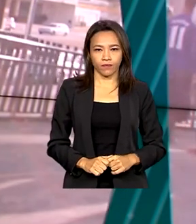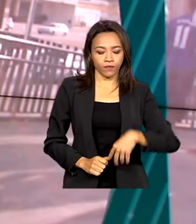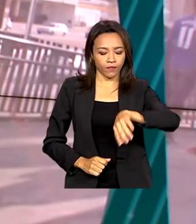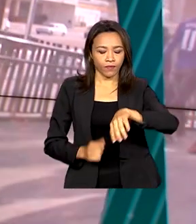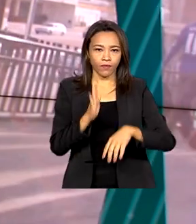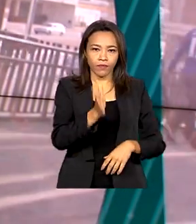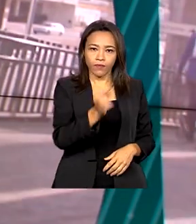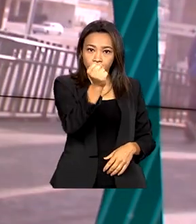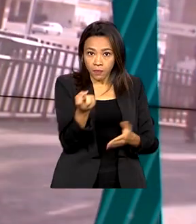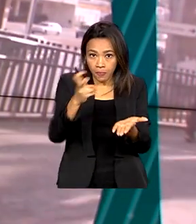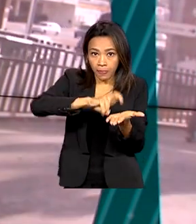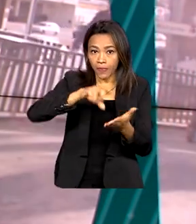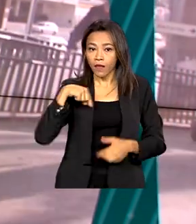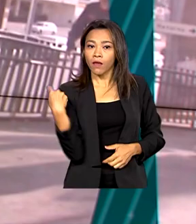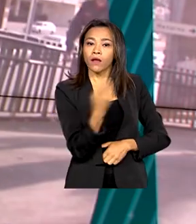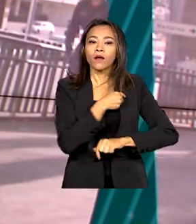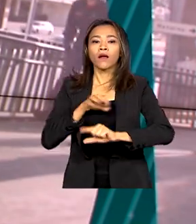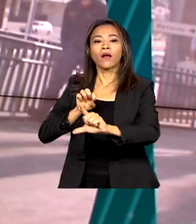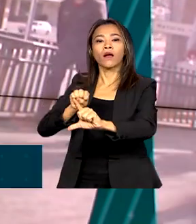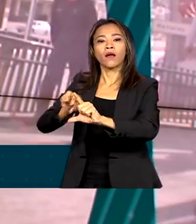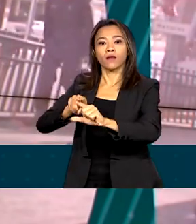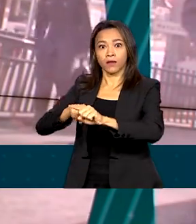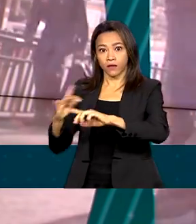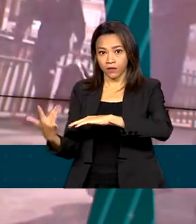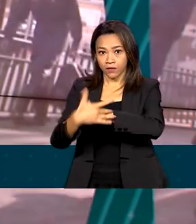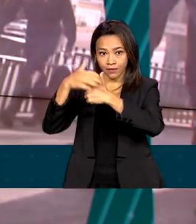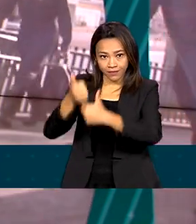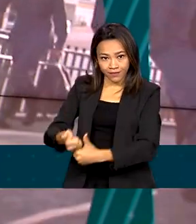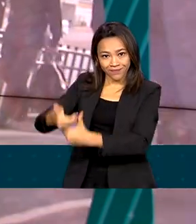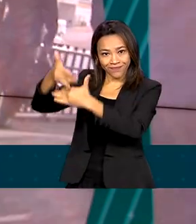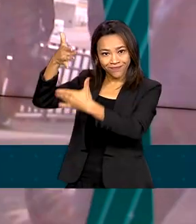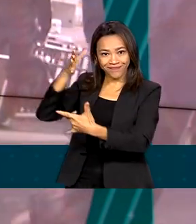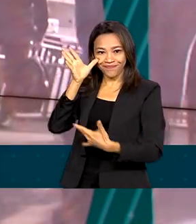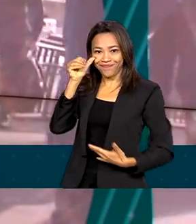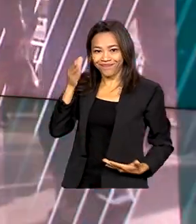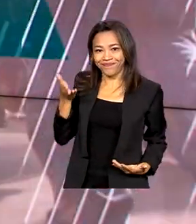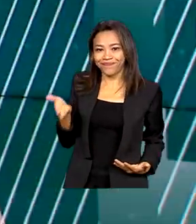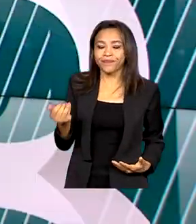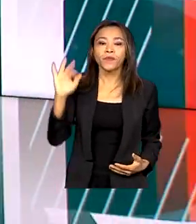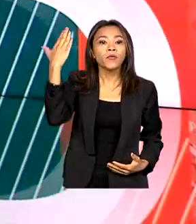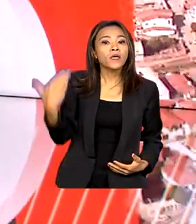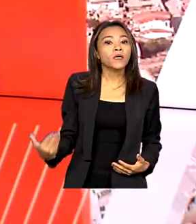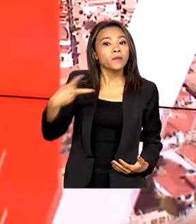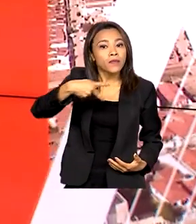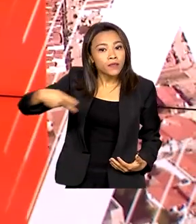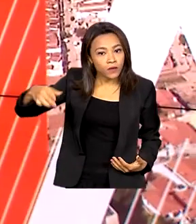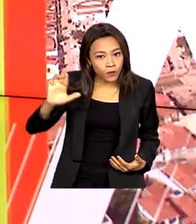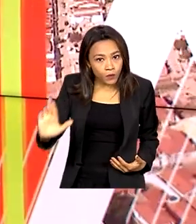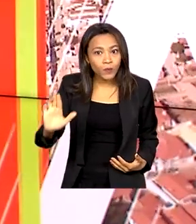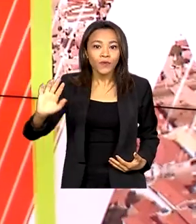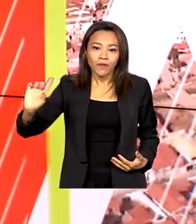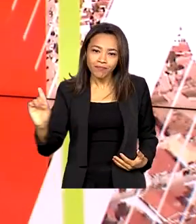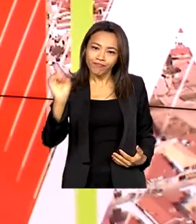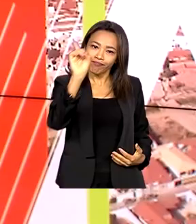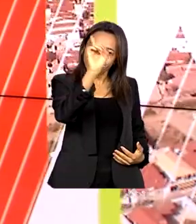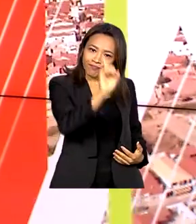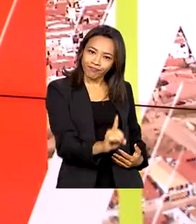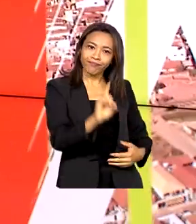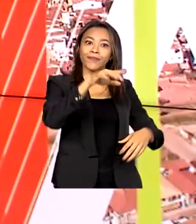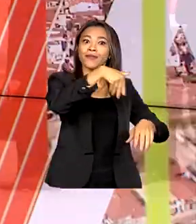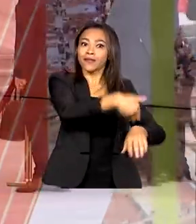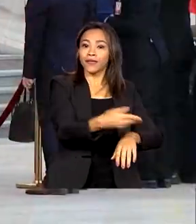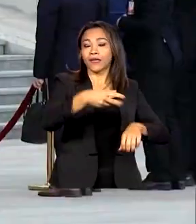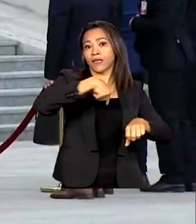Oito horas da manhã, estamos ao vivo também pelas redes sociais. O presidente Lula foi recebido em Pequim pelo líder